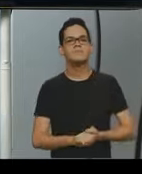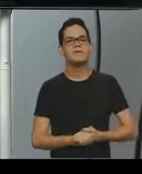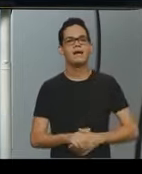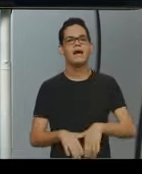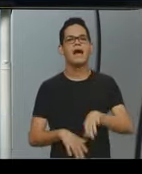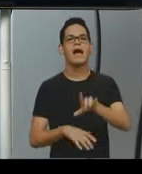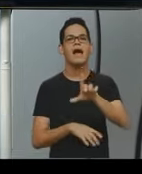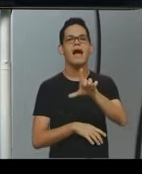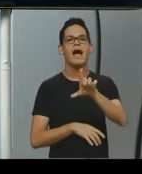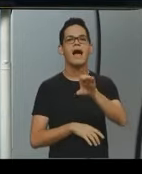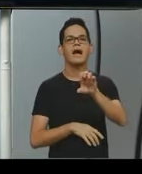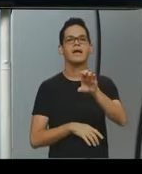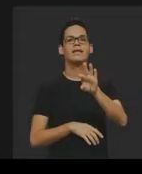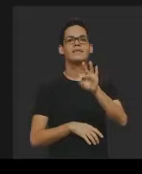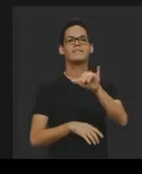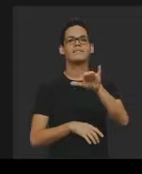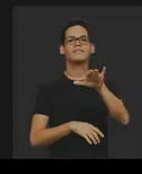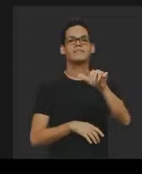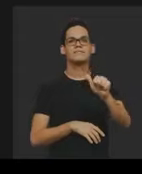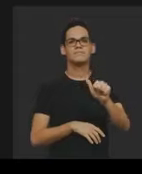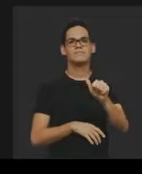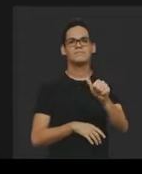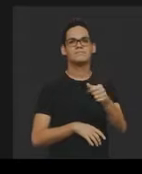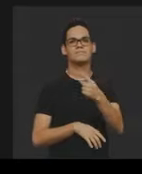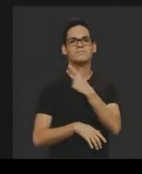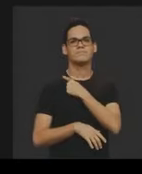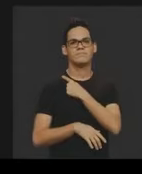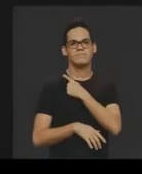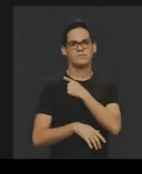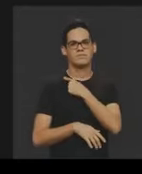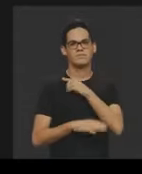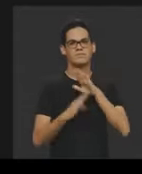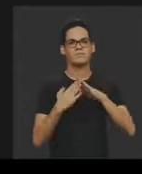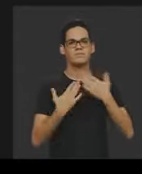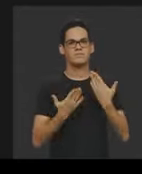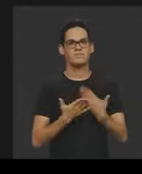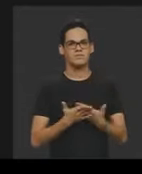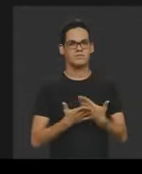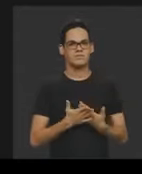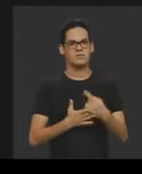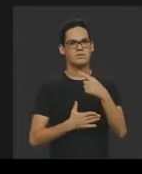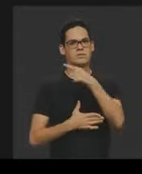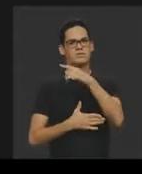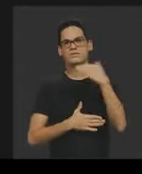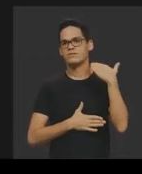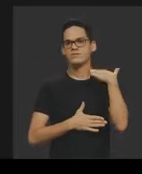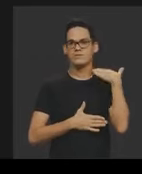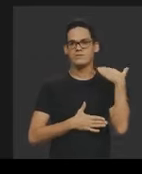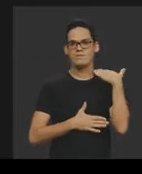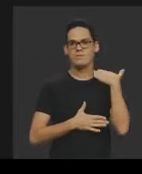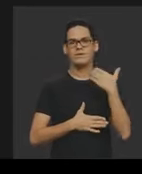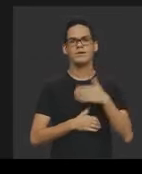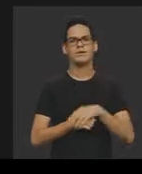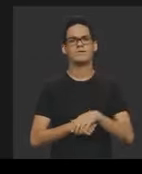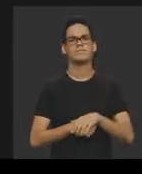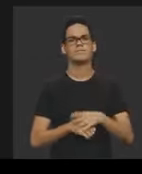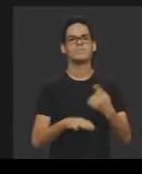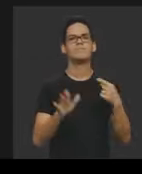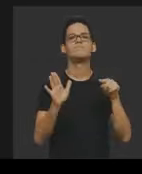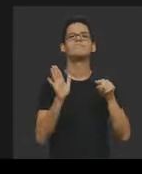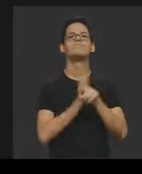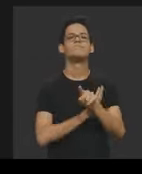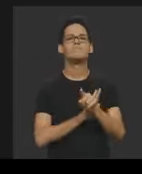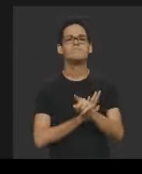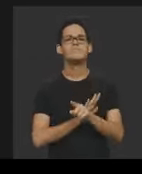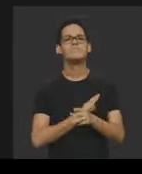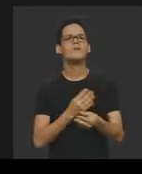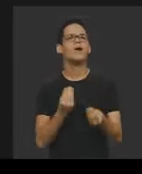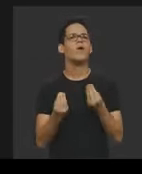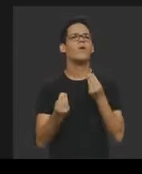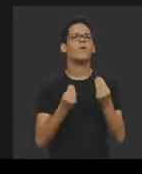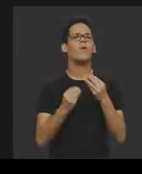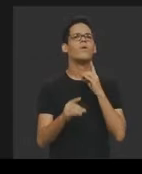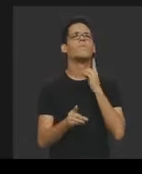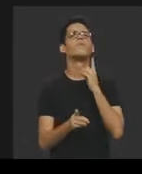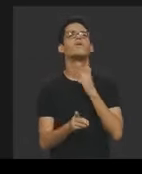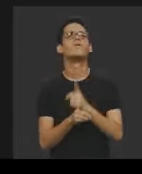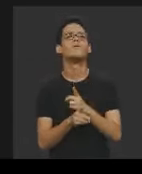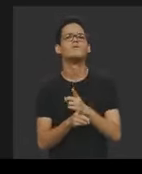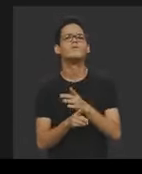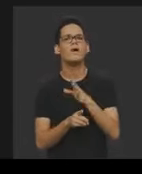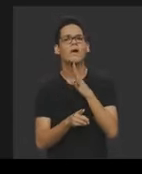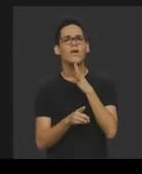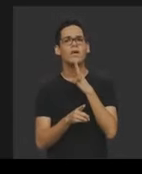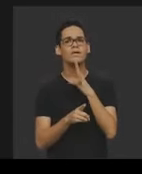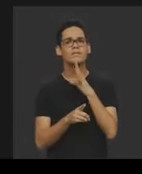Letícia, do primeiro ano, da Escola Estadual Francisco Bernardino, em Juiz de Fora, está perguntando, como posso obter conhecimento